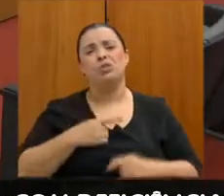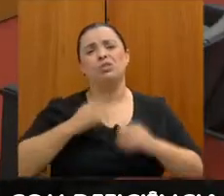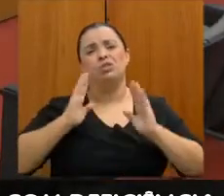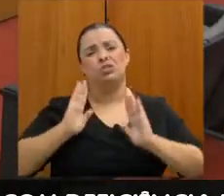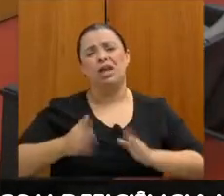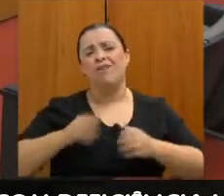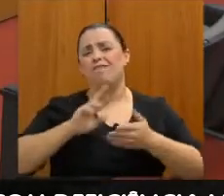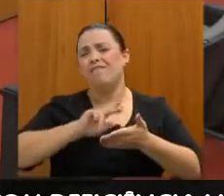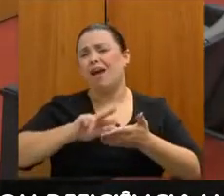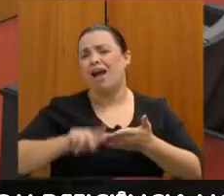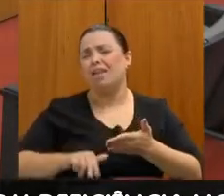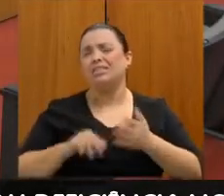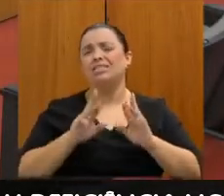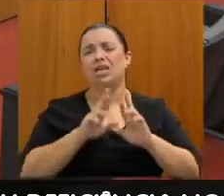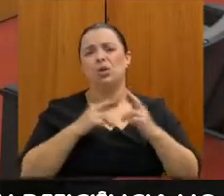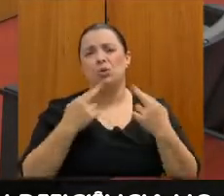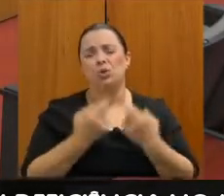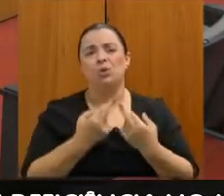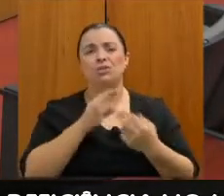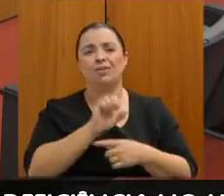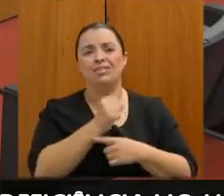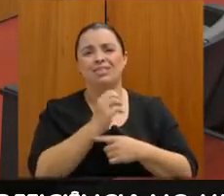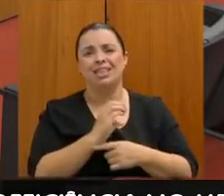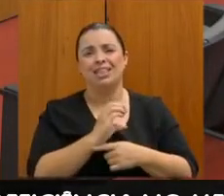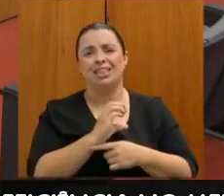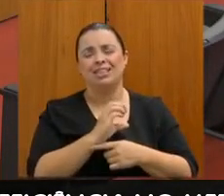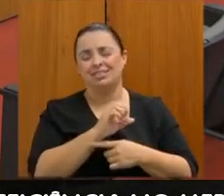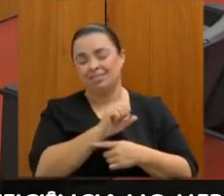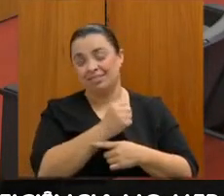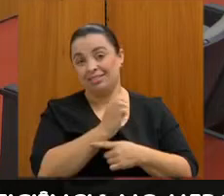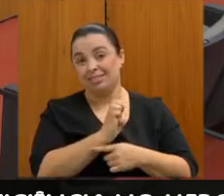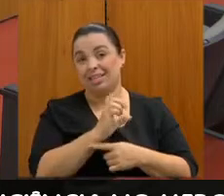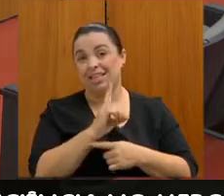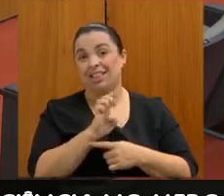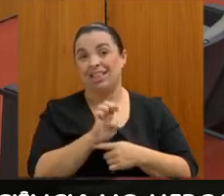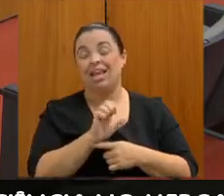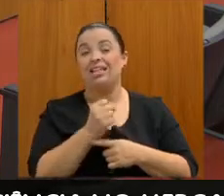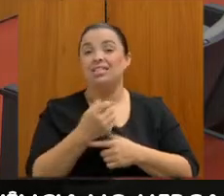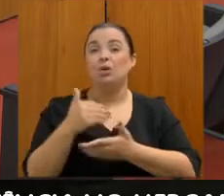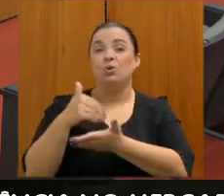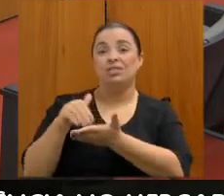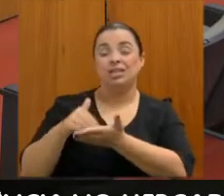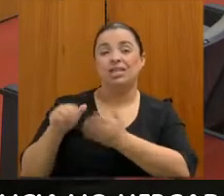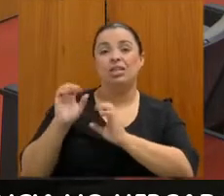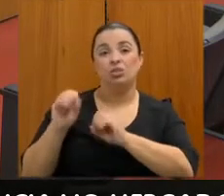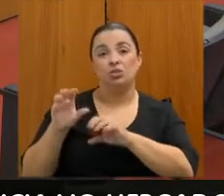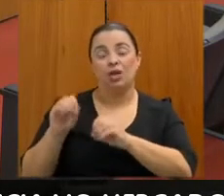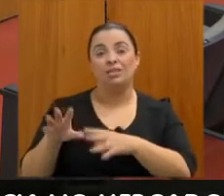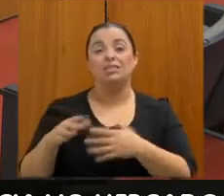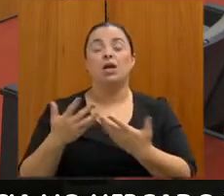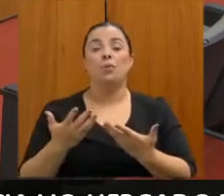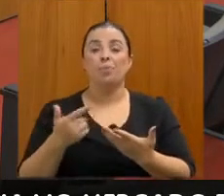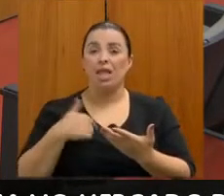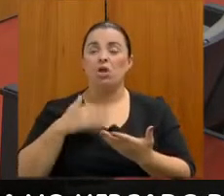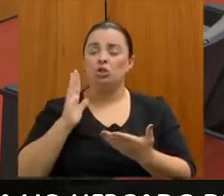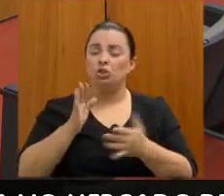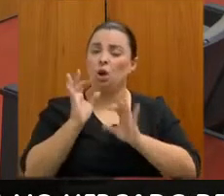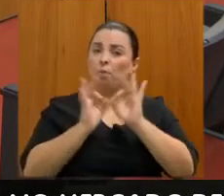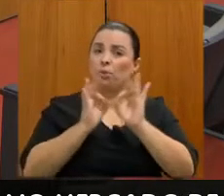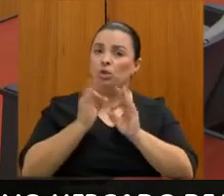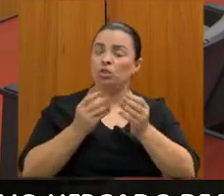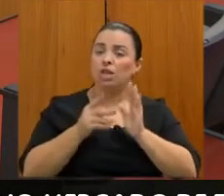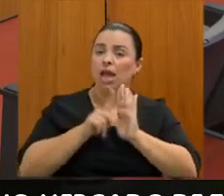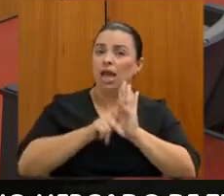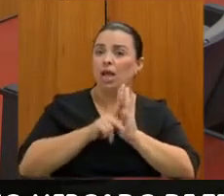a Secretaria de Educação, com a CGOV, para que a gente possa, eu levei esse projeto para o governo de Minas, para